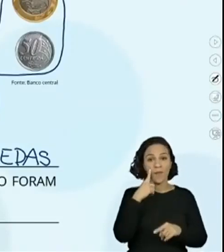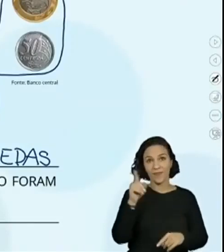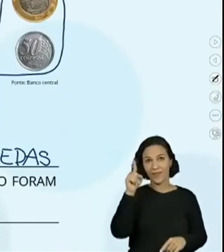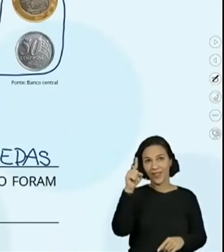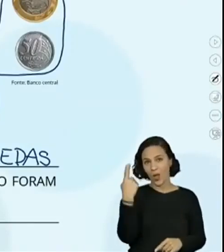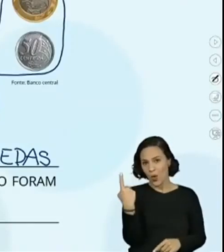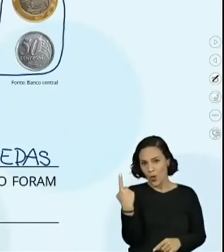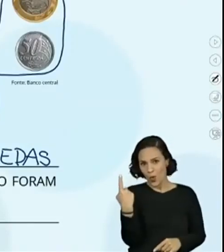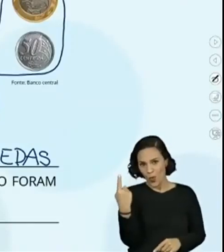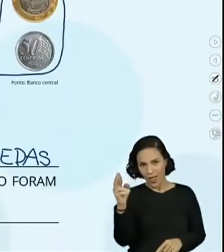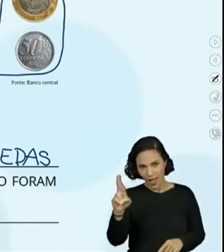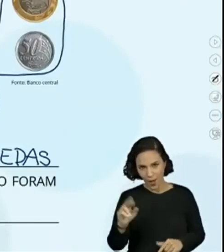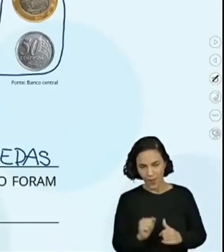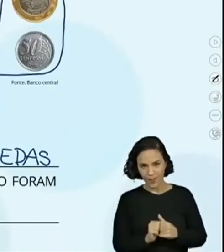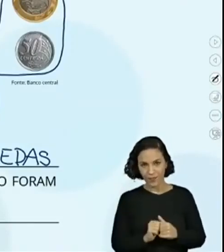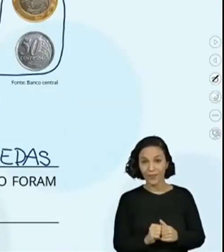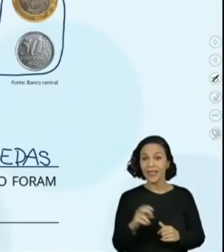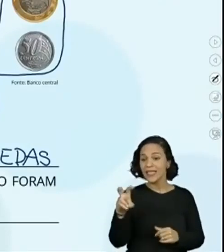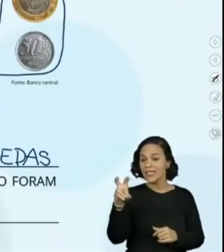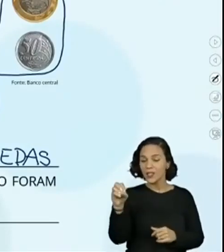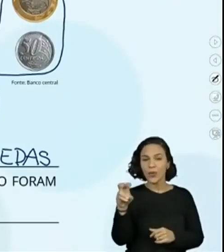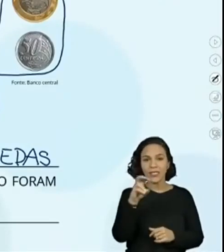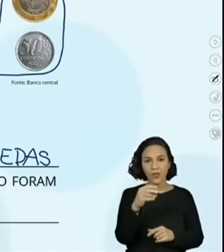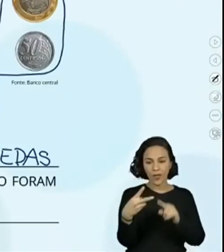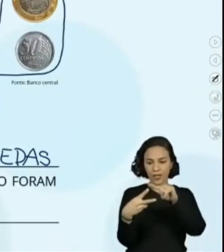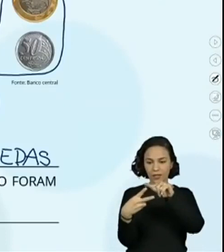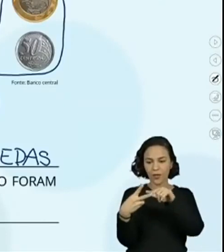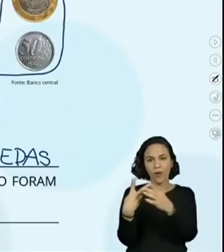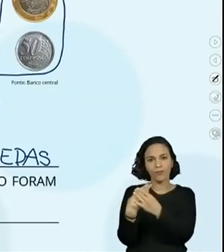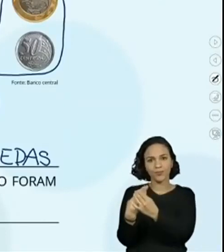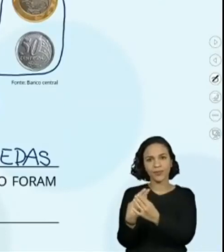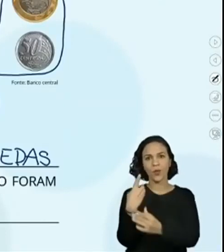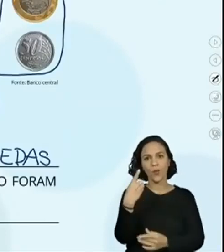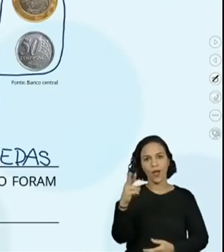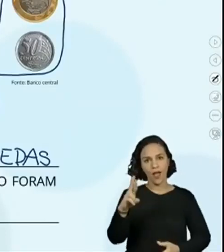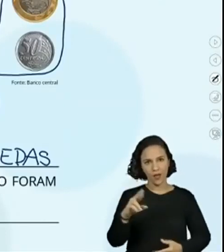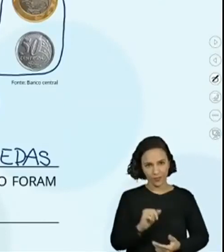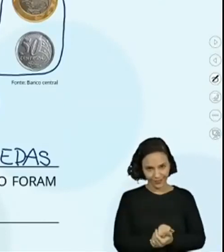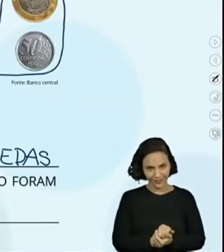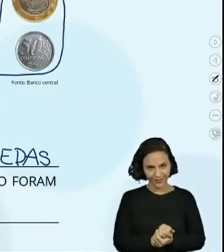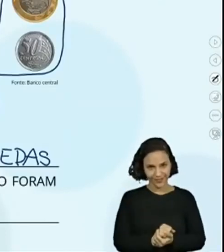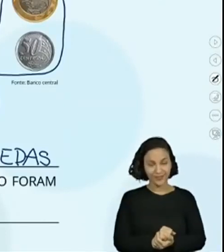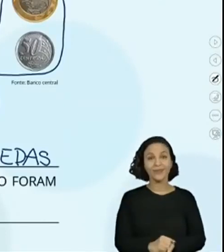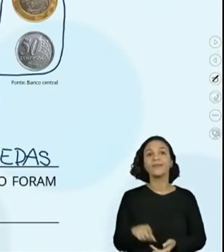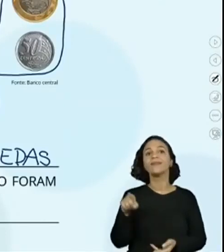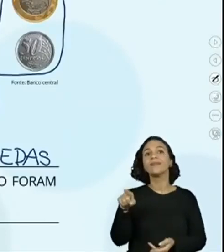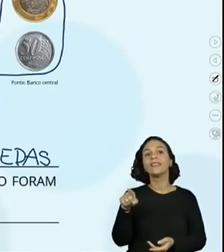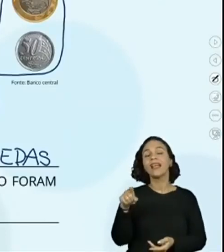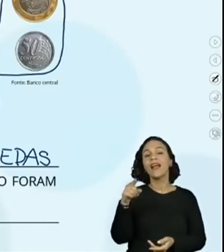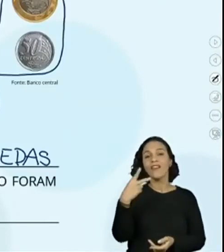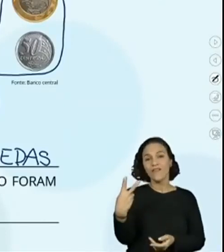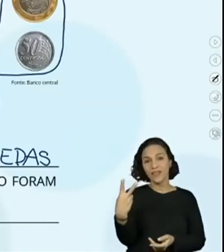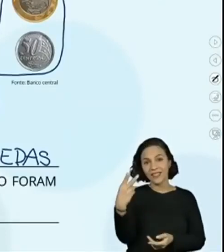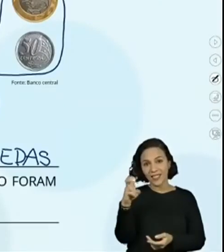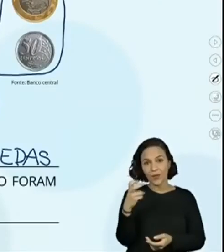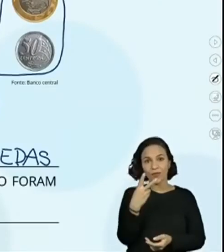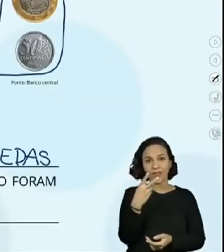sobrar um real. Sempre vai sobrar um real. Porque ele tinha nove reais